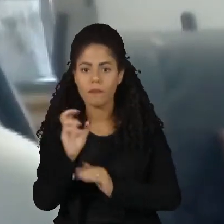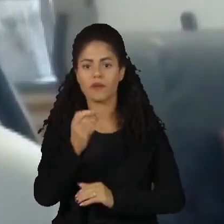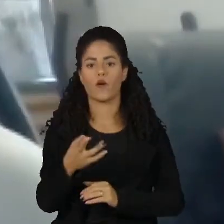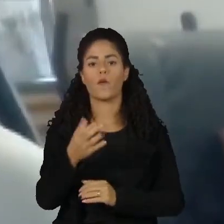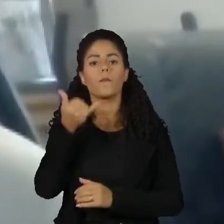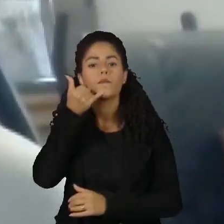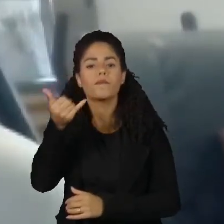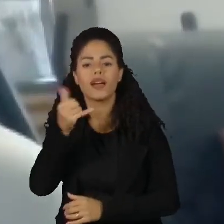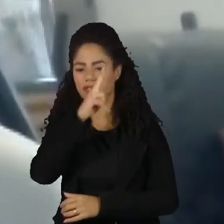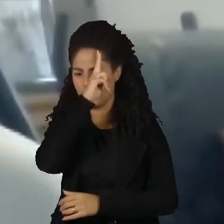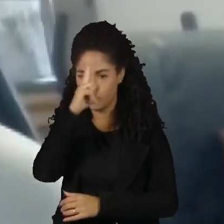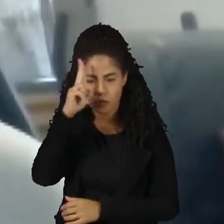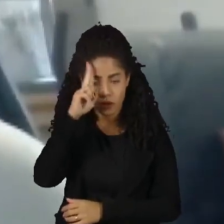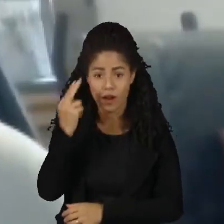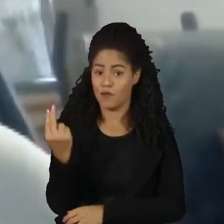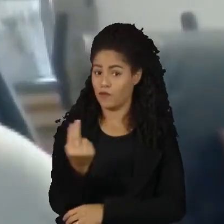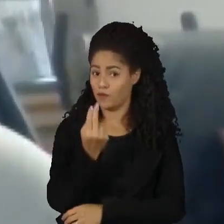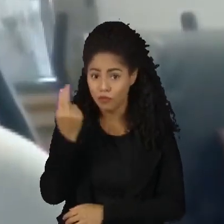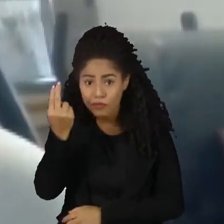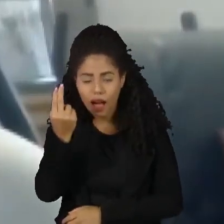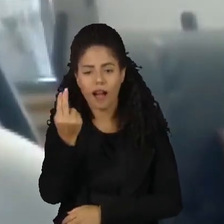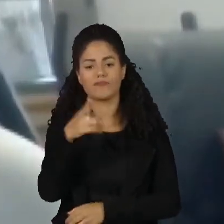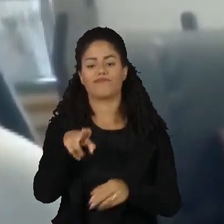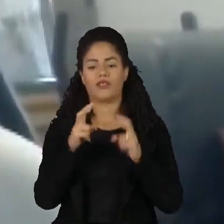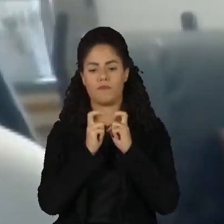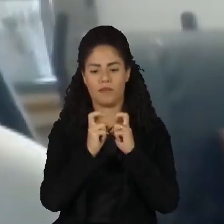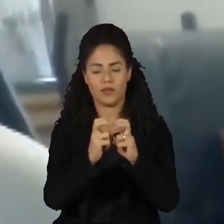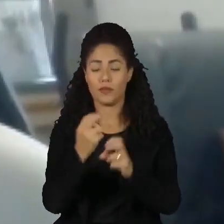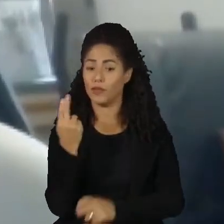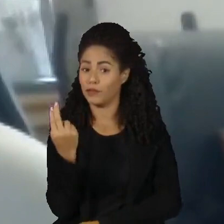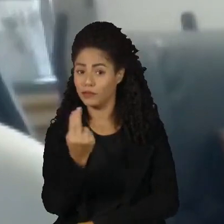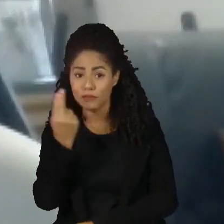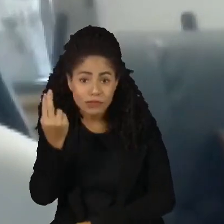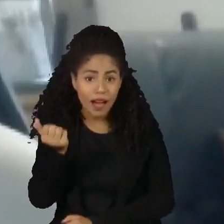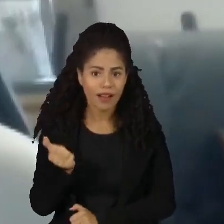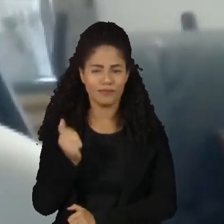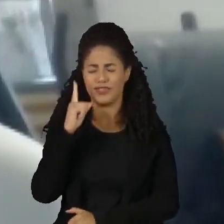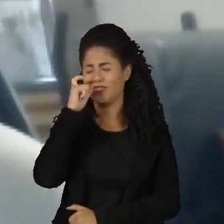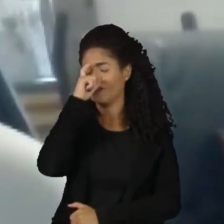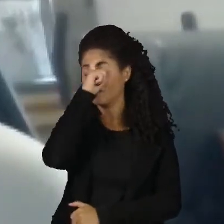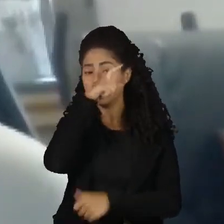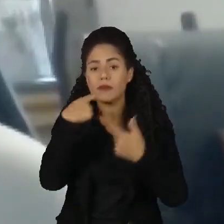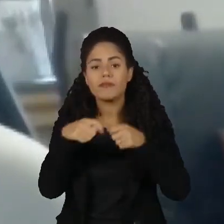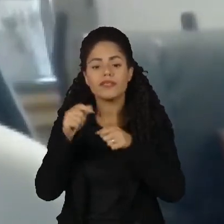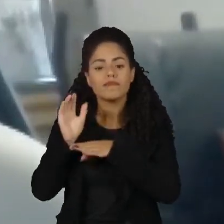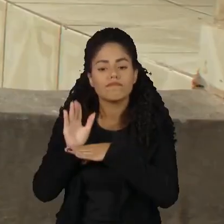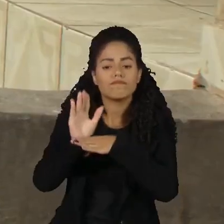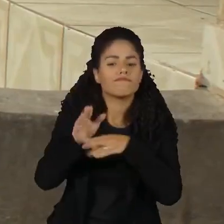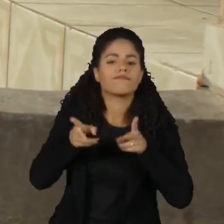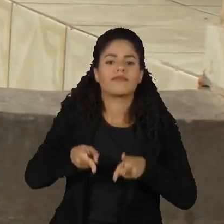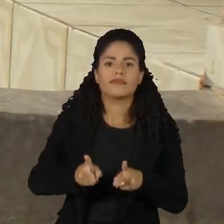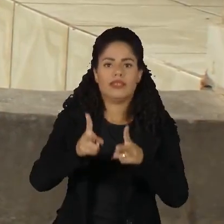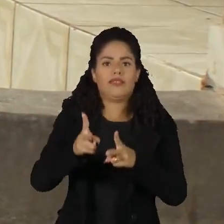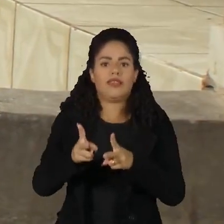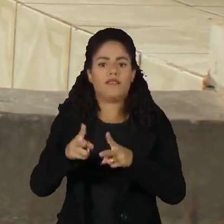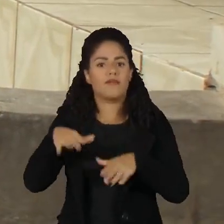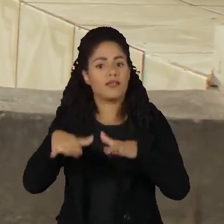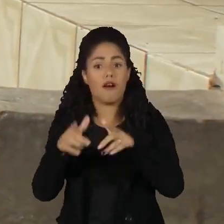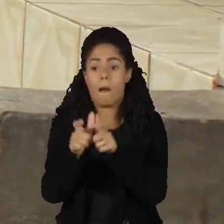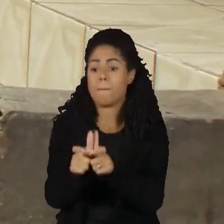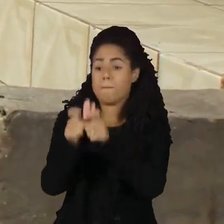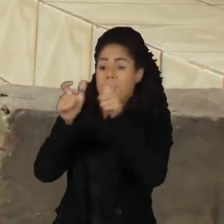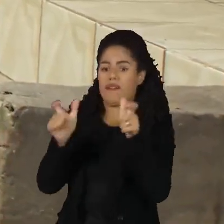usando metrô, ou mesmo se deslocando no meio da rua. A maioria dos casos